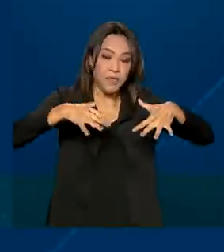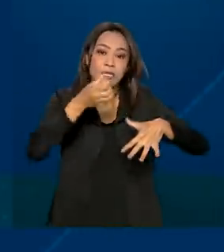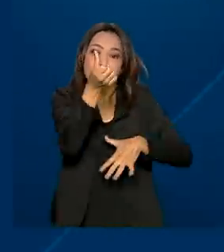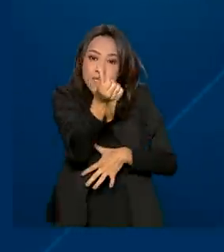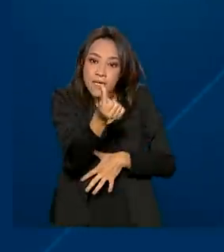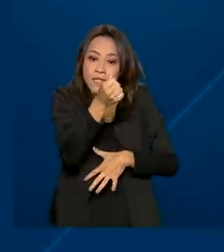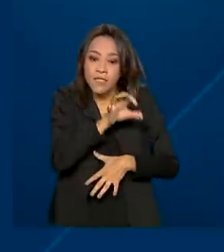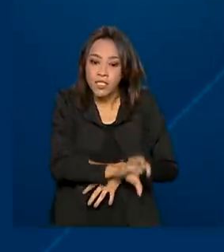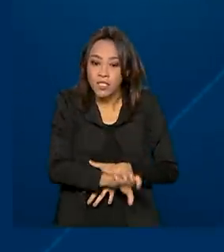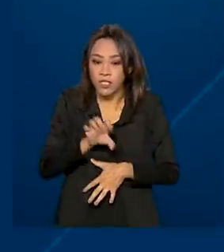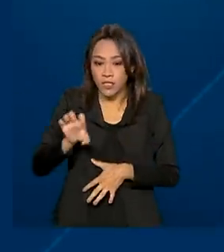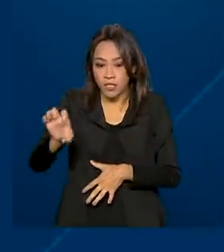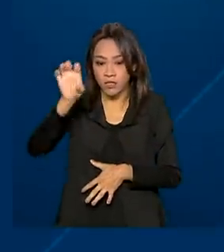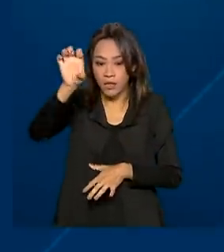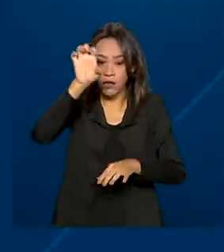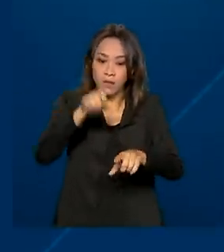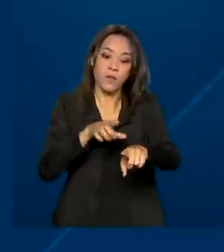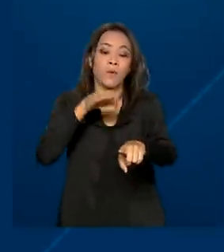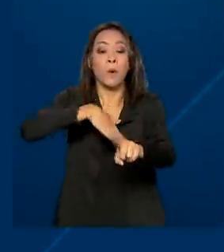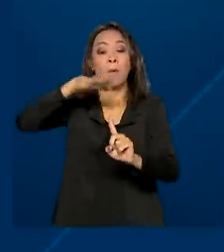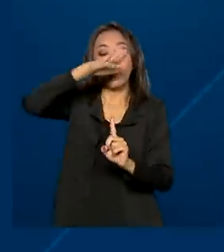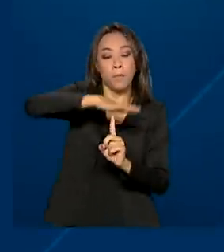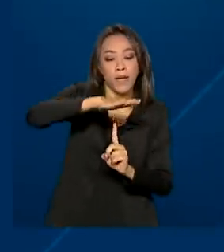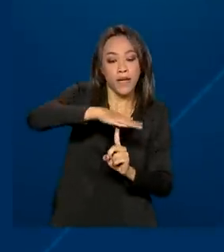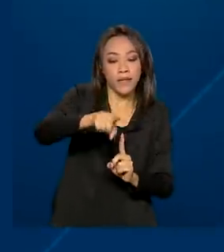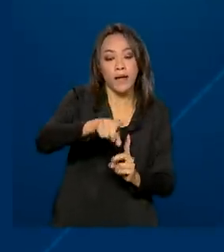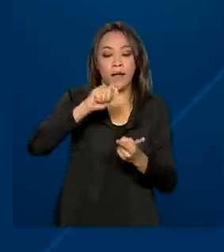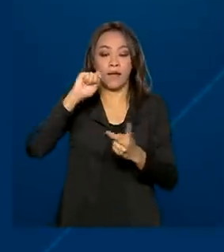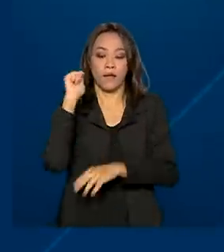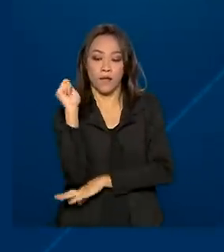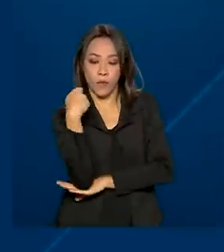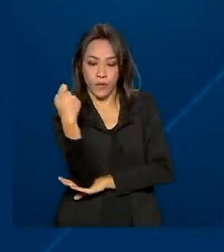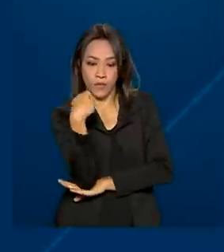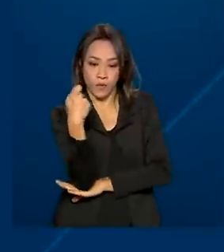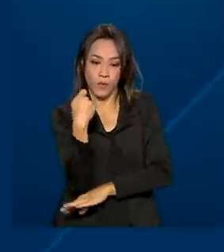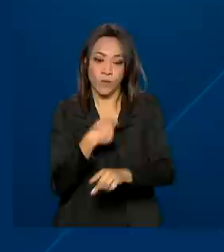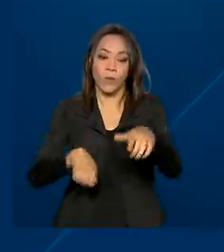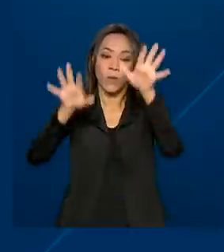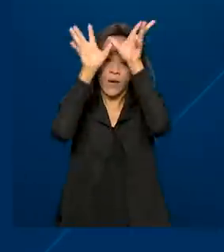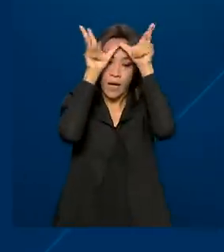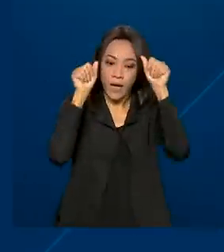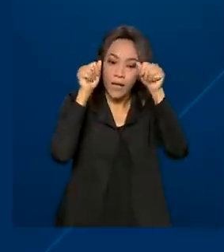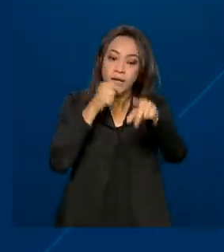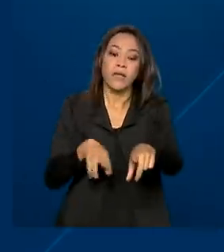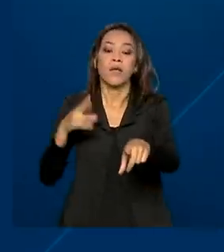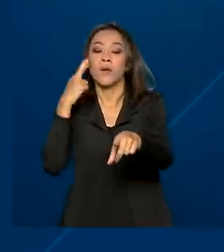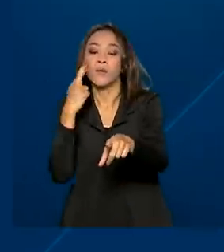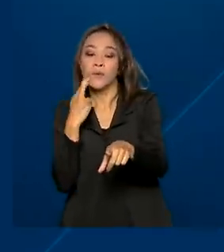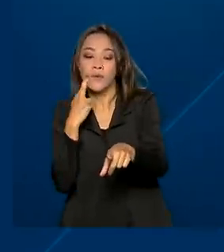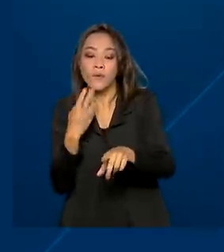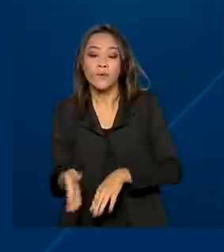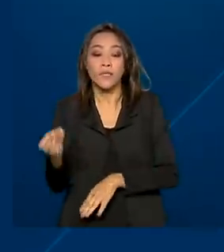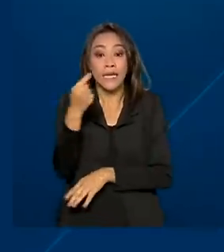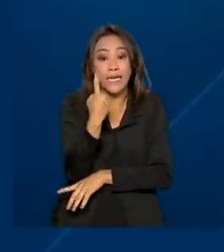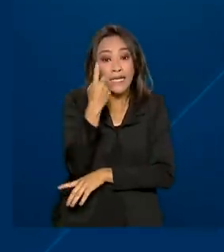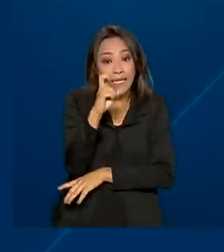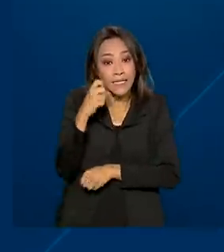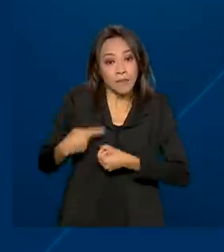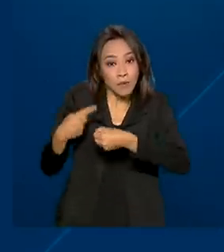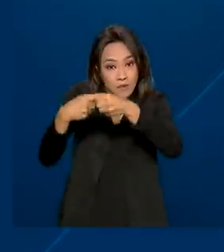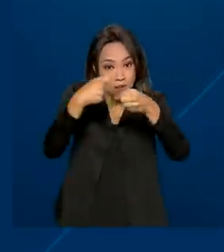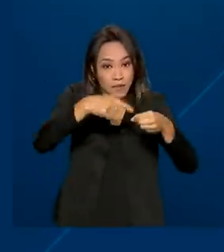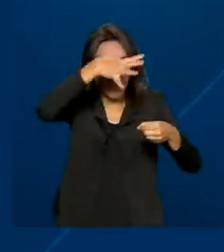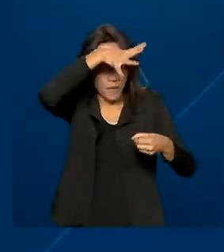As localidades abrangem o Paraná, Rio Grande do Sul, Acre, Rondônia, 15 municípios do